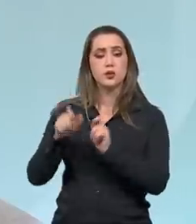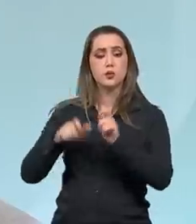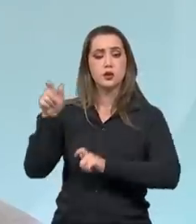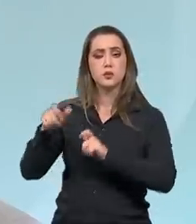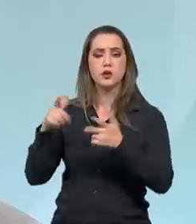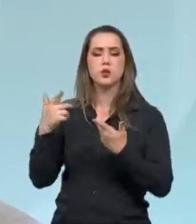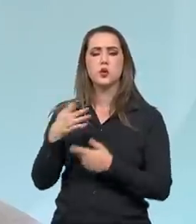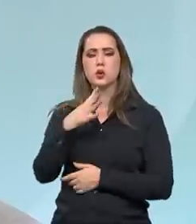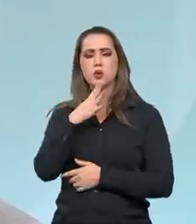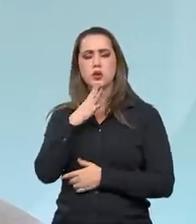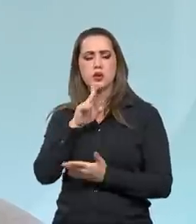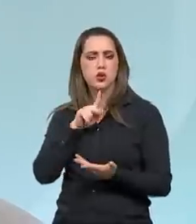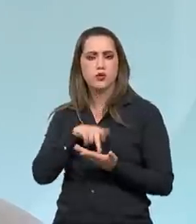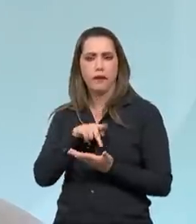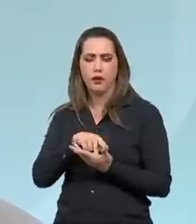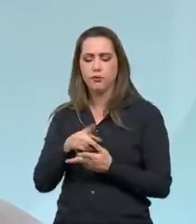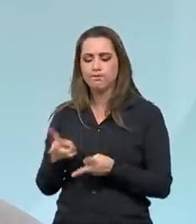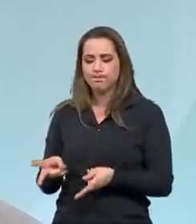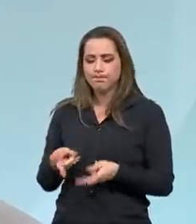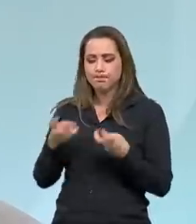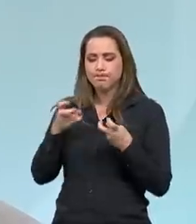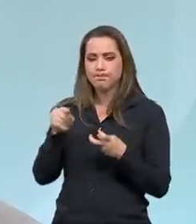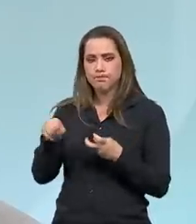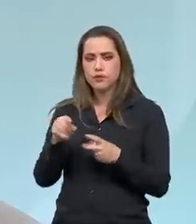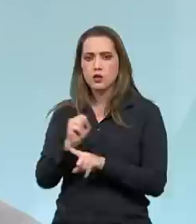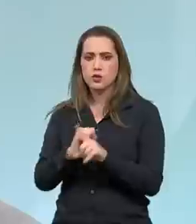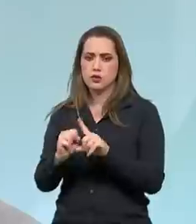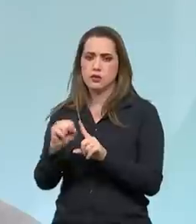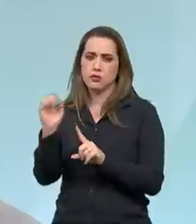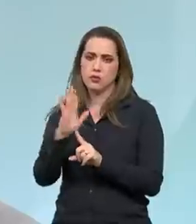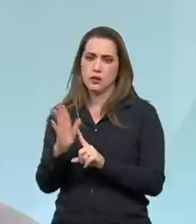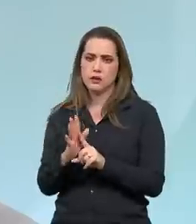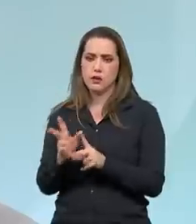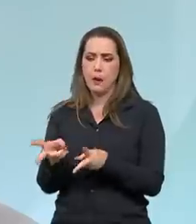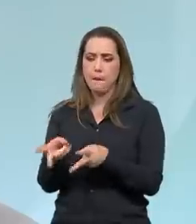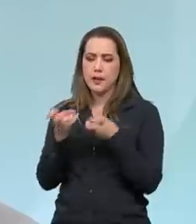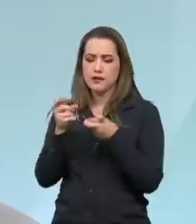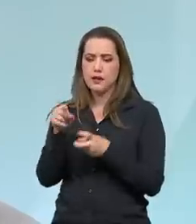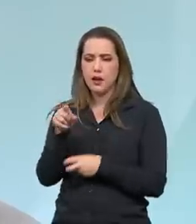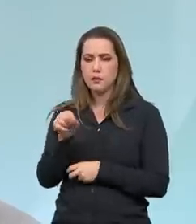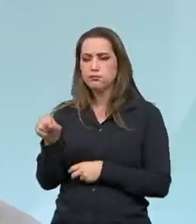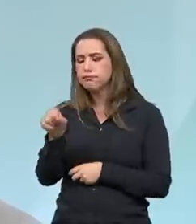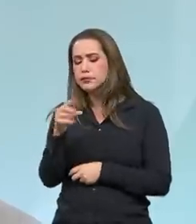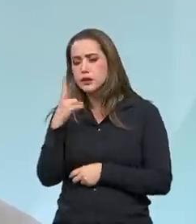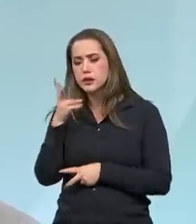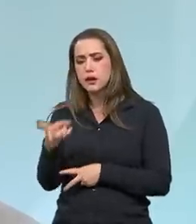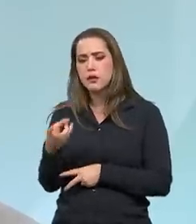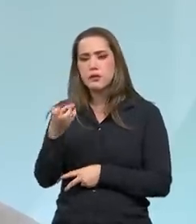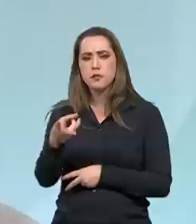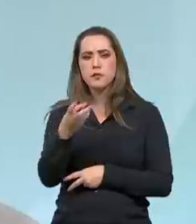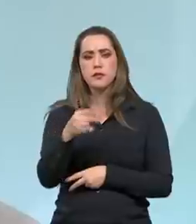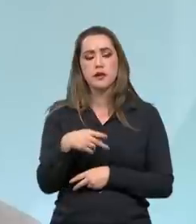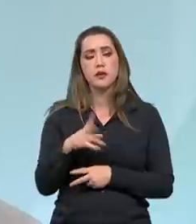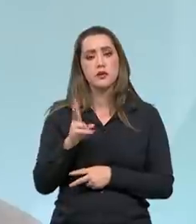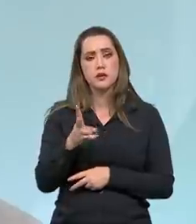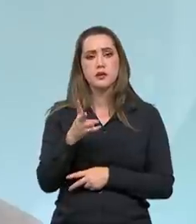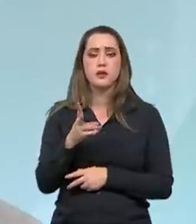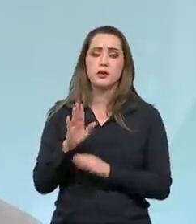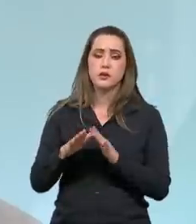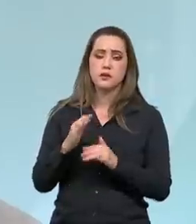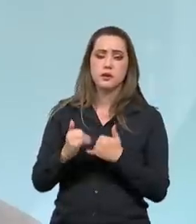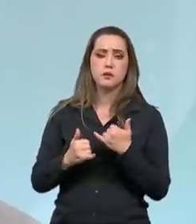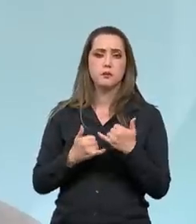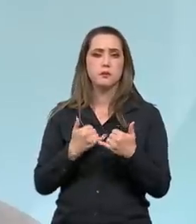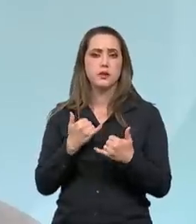só quem conhece de fato a realidade social do Brasil, quem conhece quem são as pessoas, e eu costumo brincar